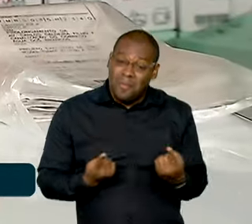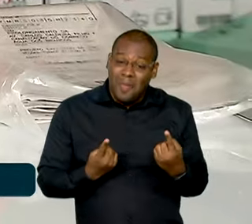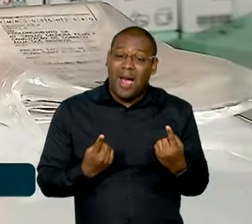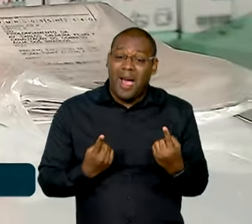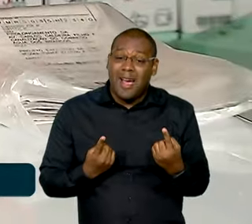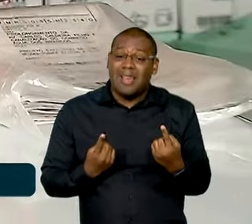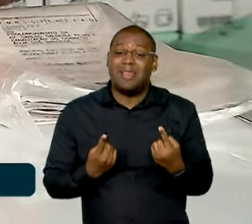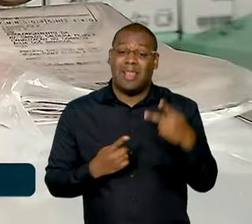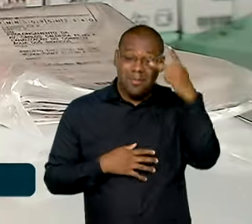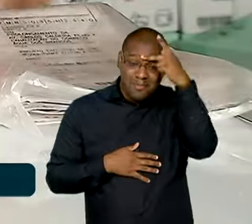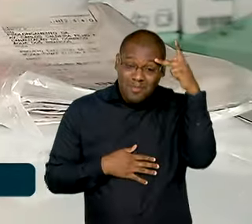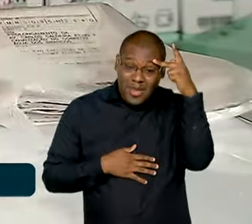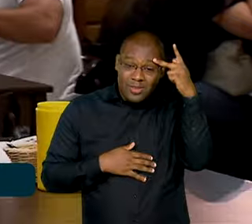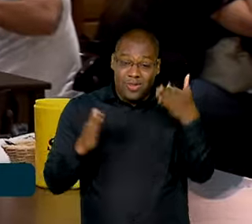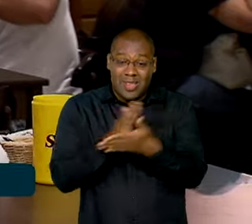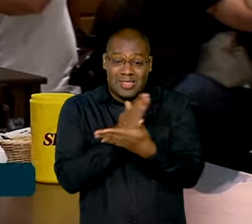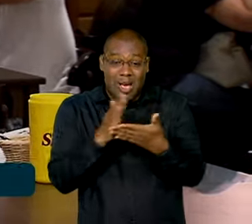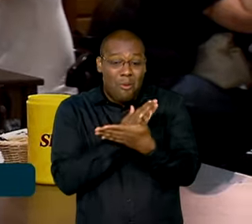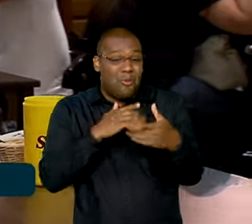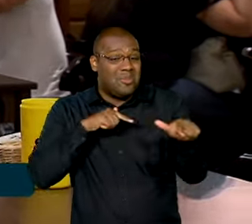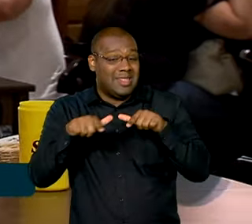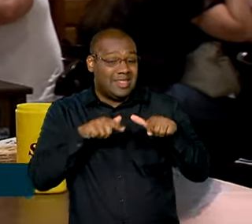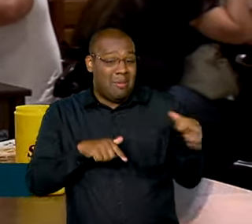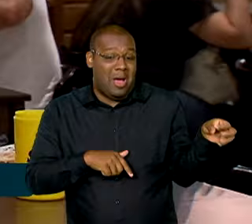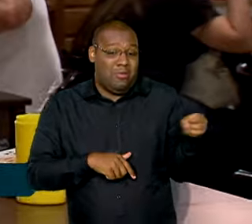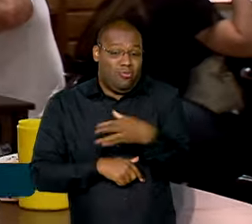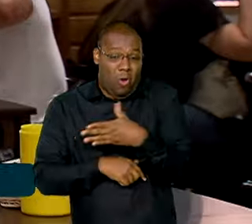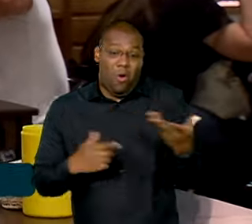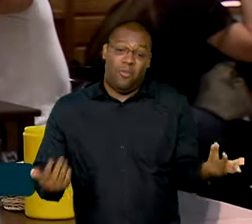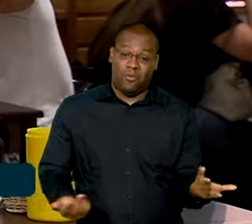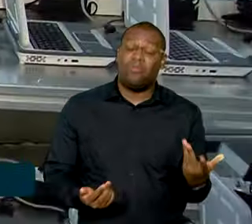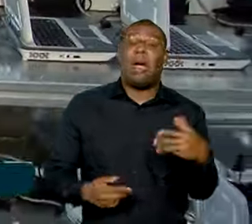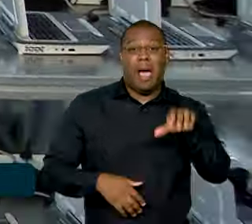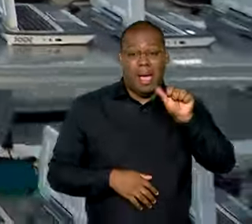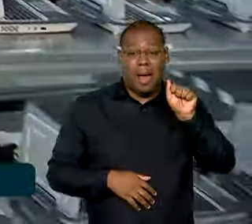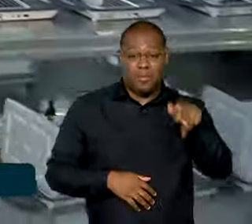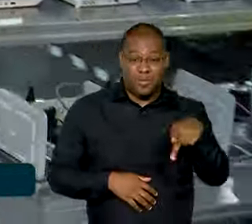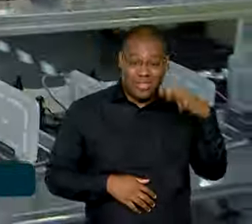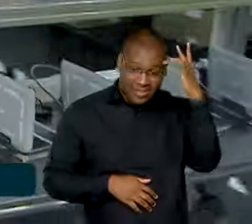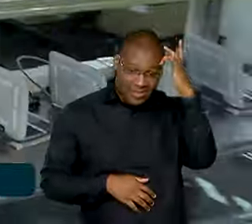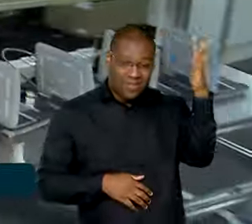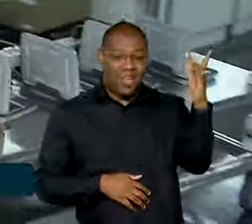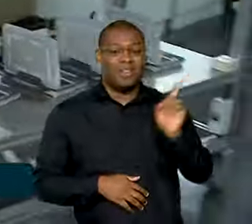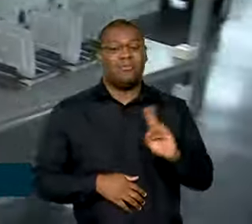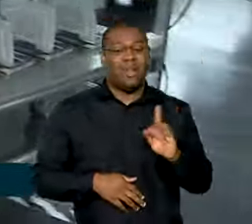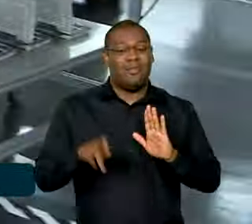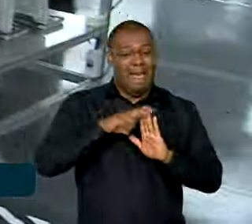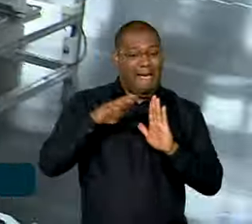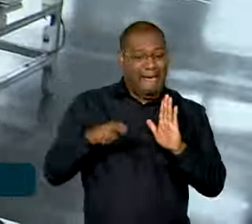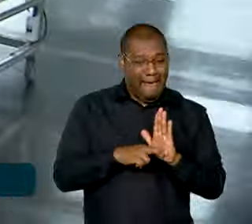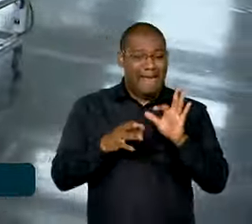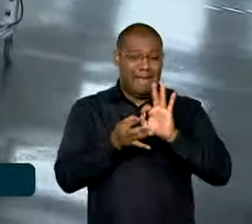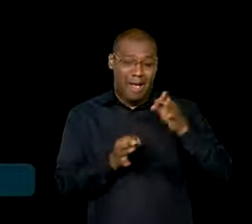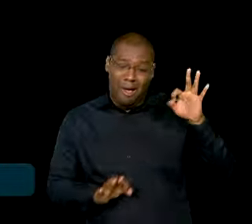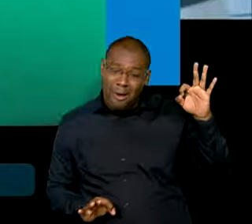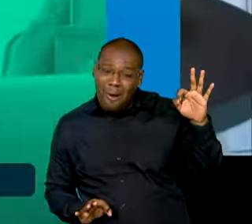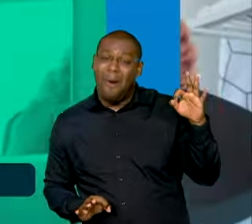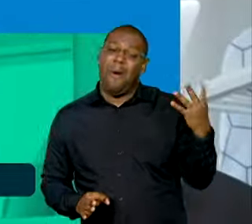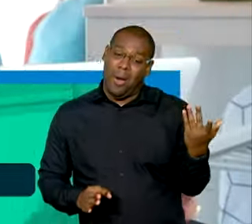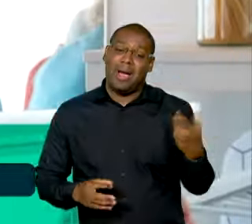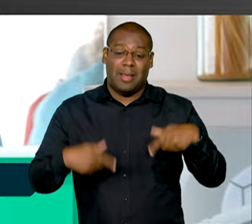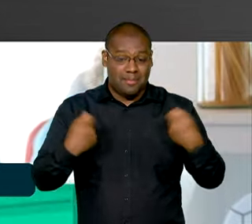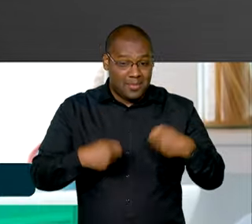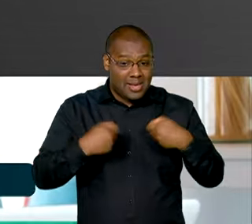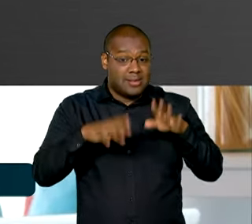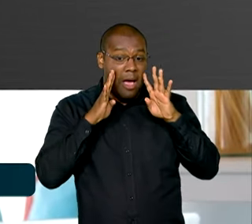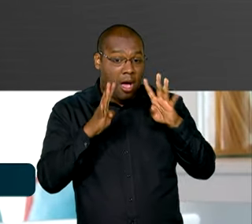programar a aposentadoria. Isto porque são muitas as regras e é preciso ficar atento para não perder dinheiro. Com o